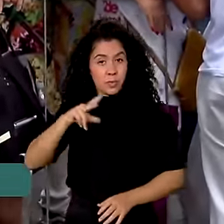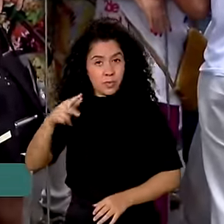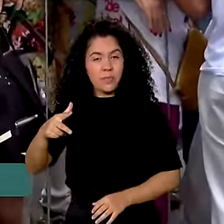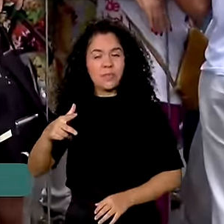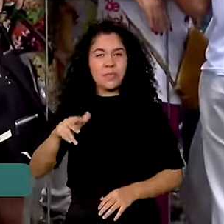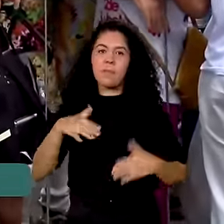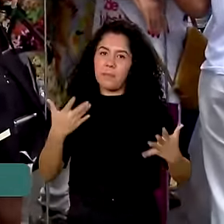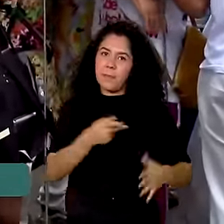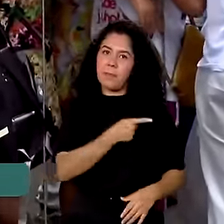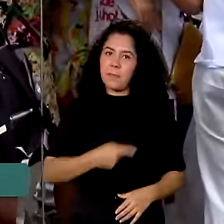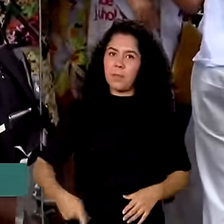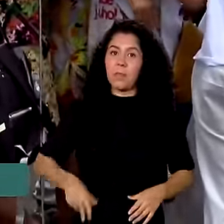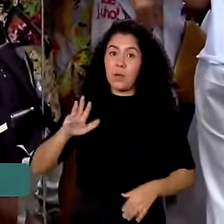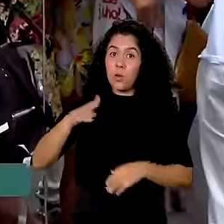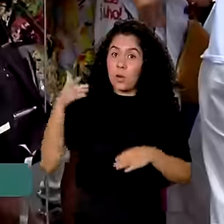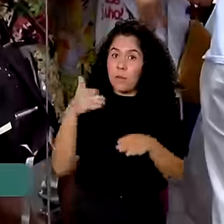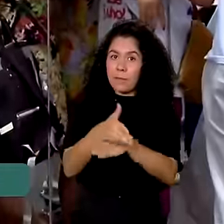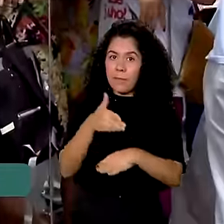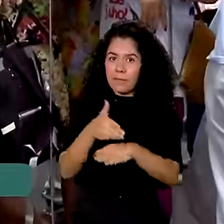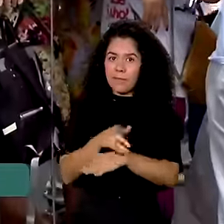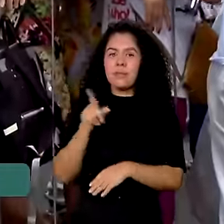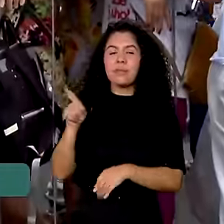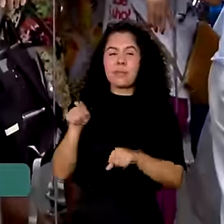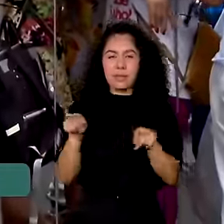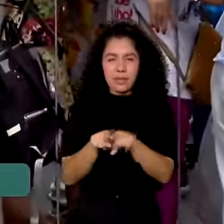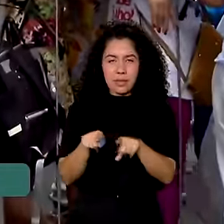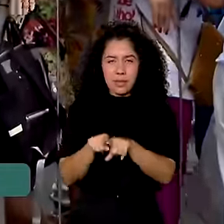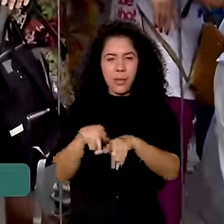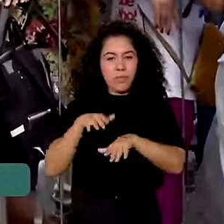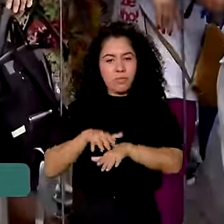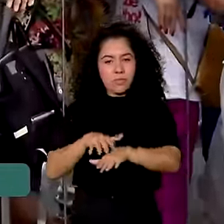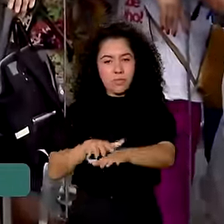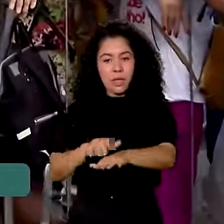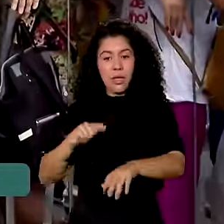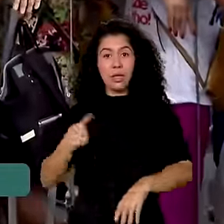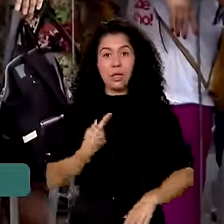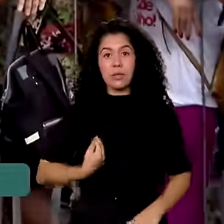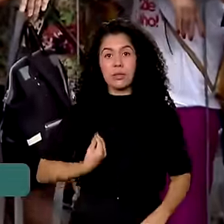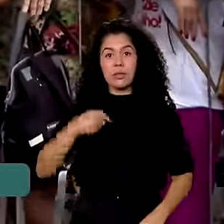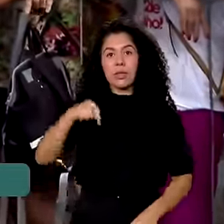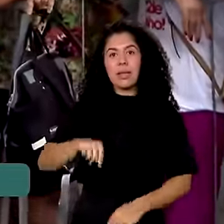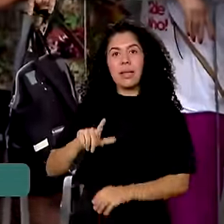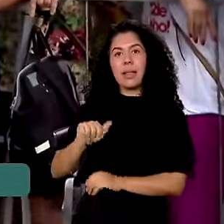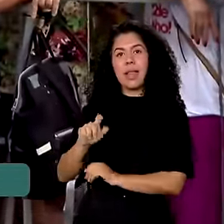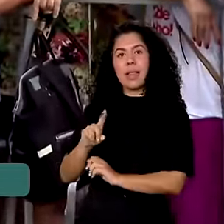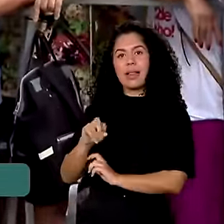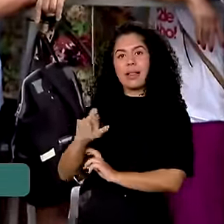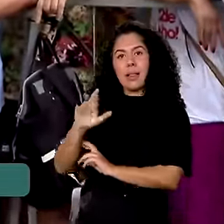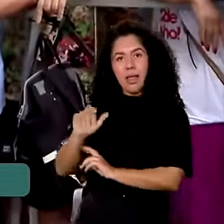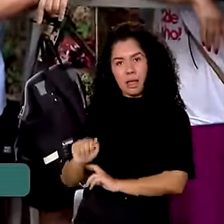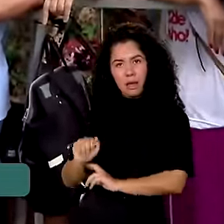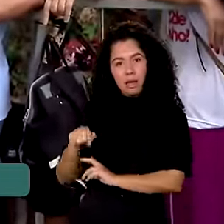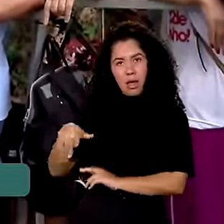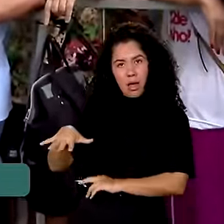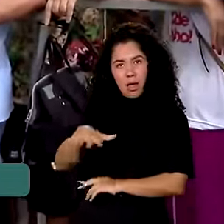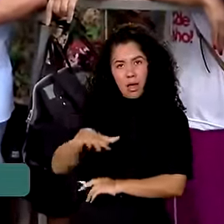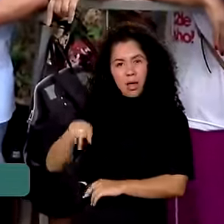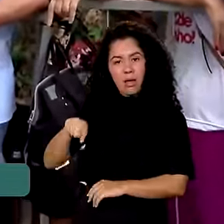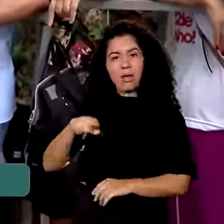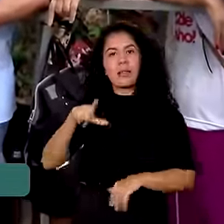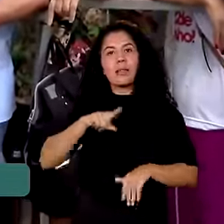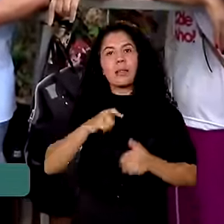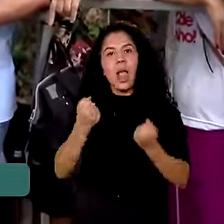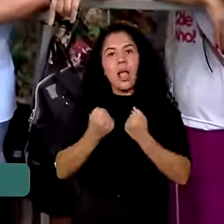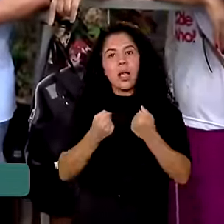Lula, então, participa desse cortejo. E nós estamos aqui no ponto na Ladeira da Soledade, onde os carros estão